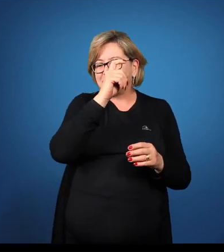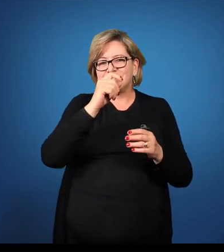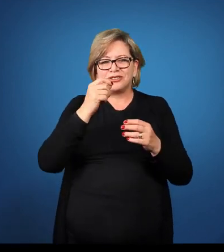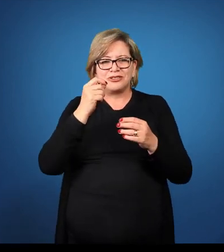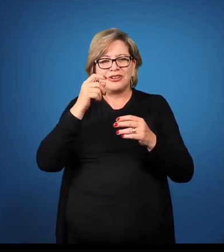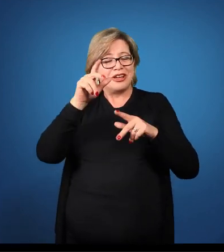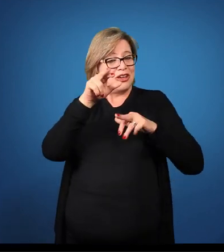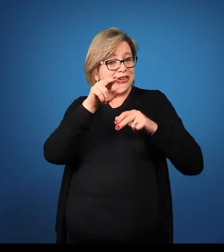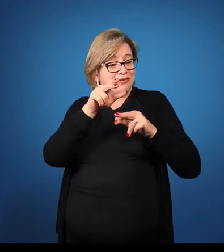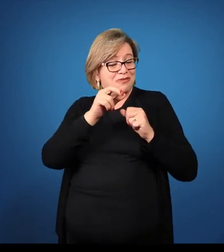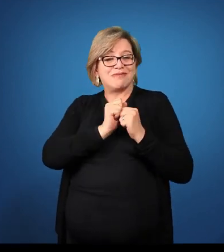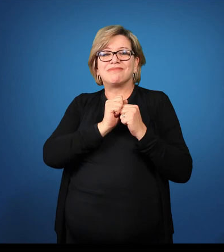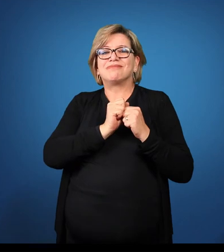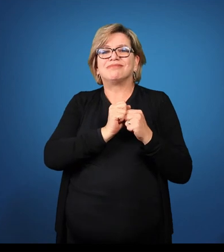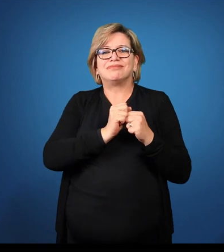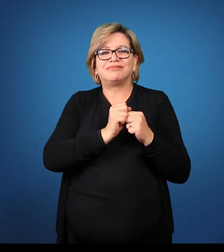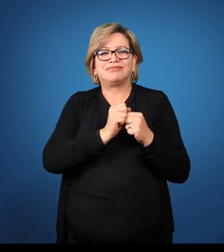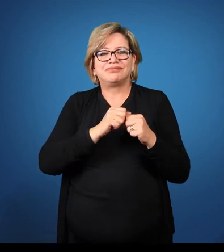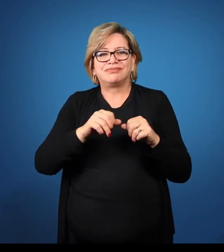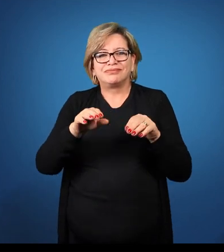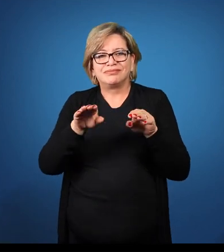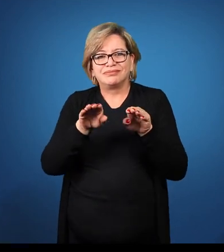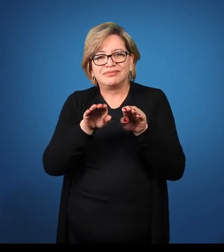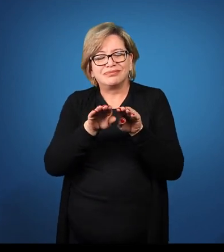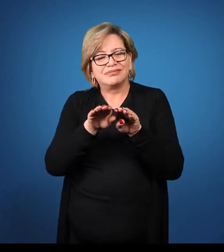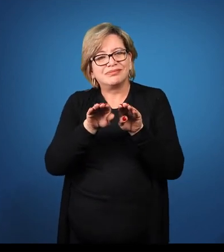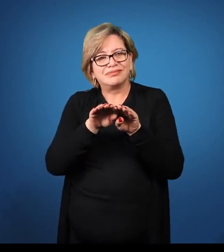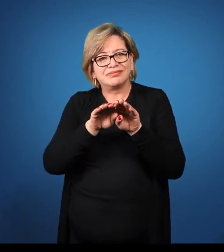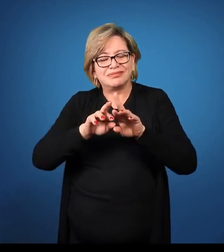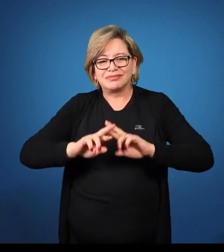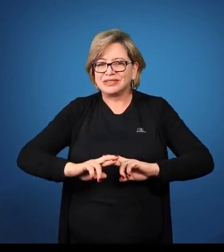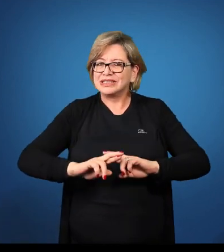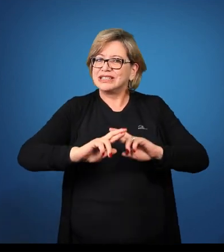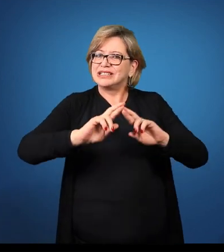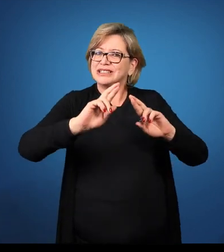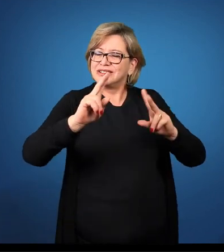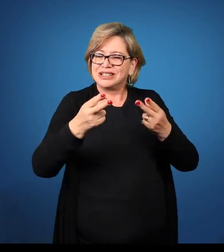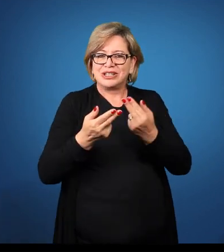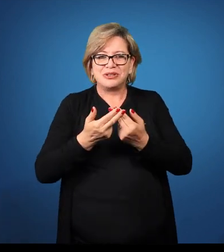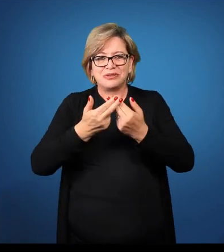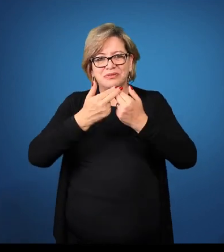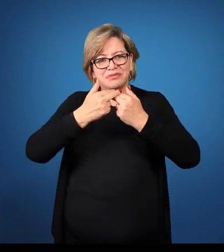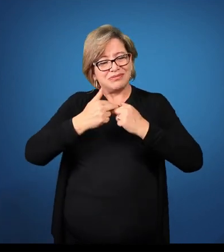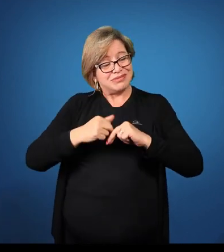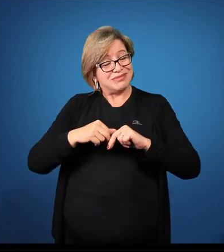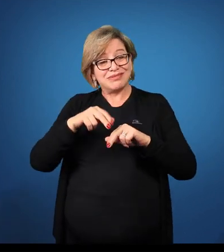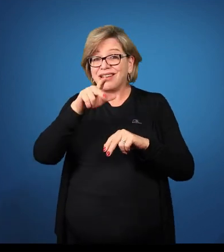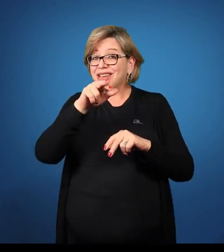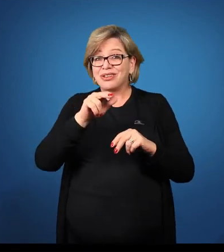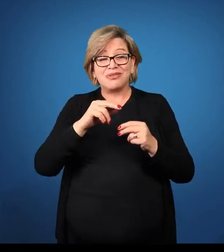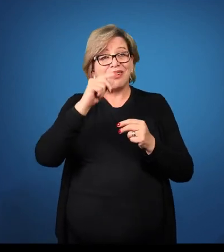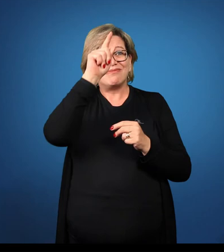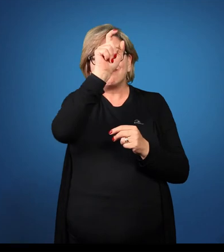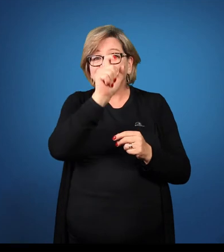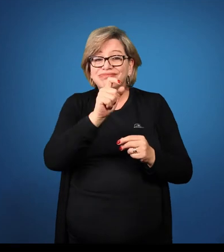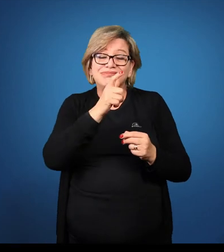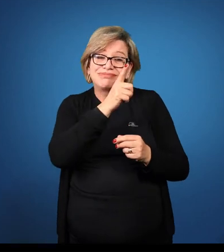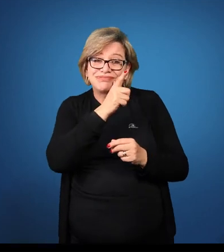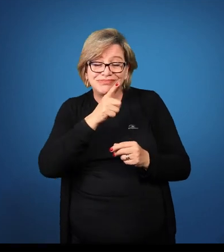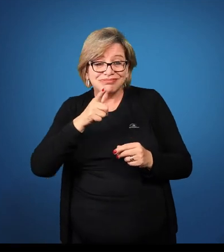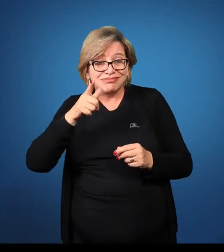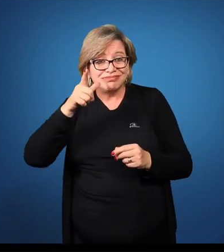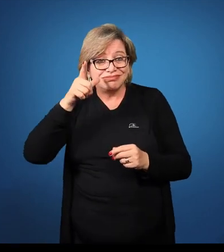semelhante, de diferente e de humilde, dessa forma, facílimo,